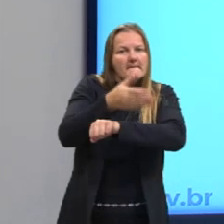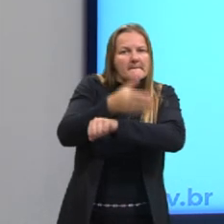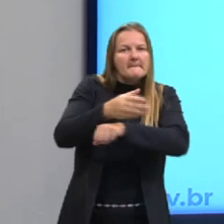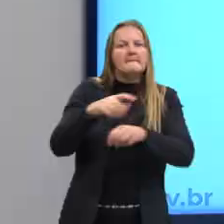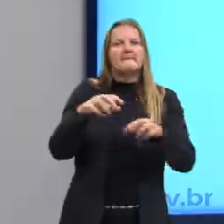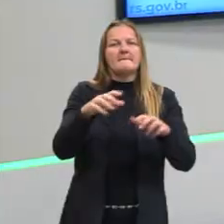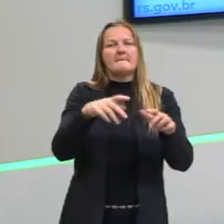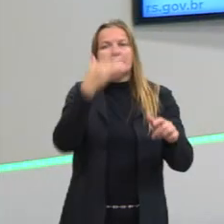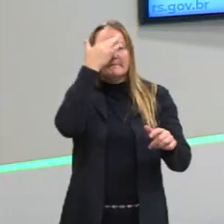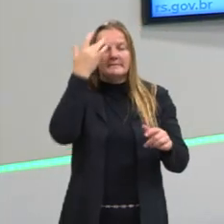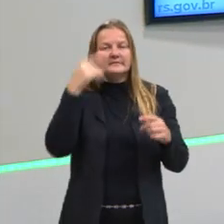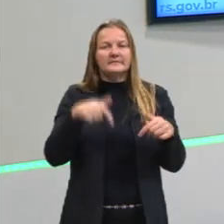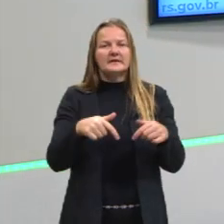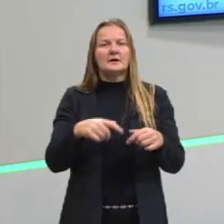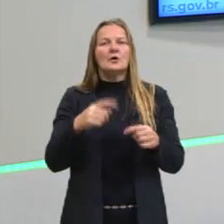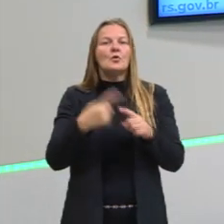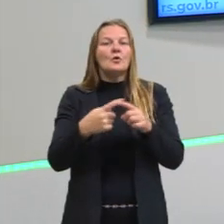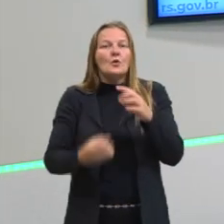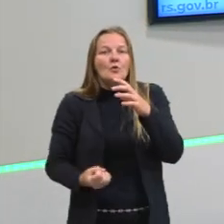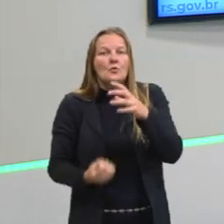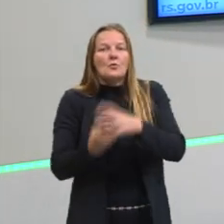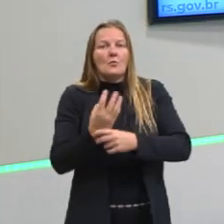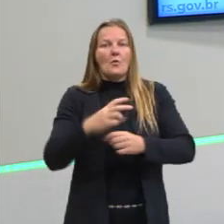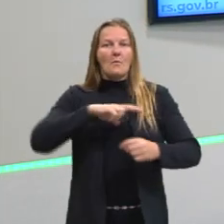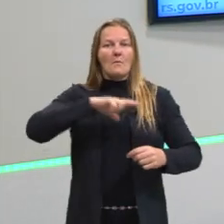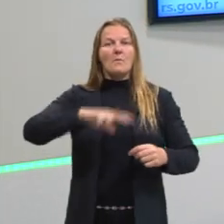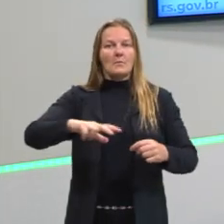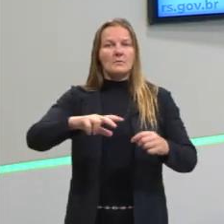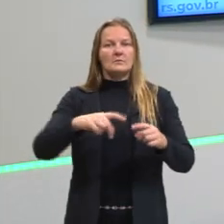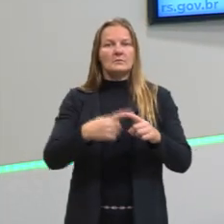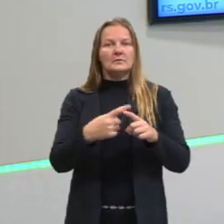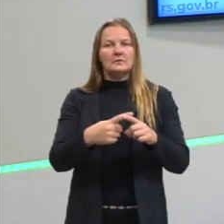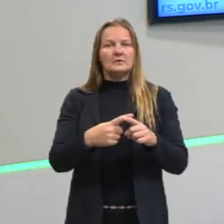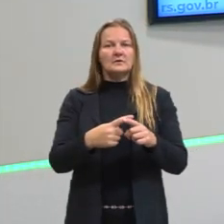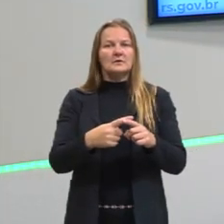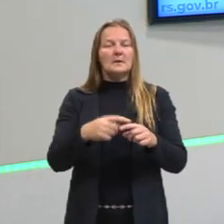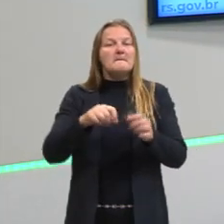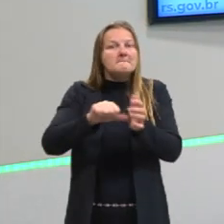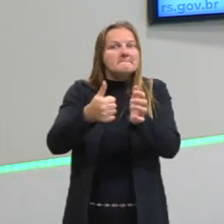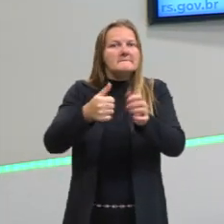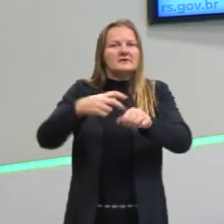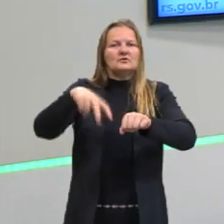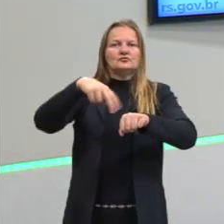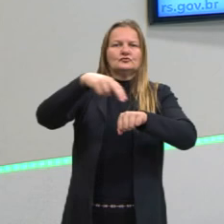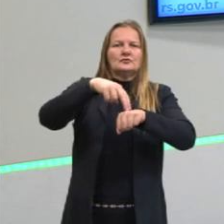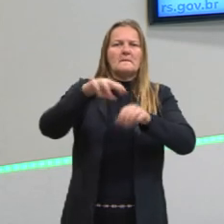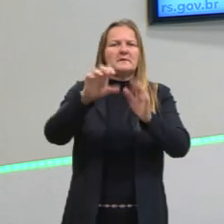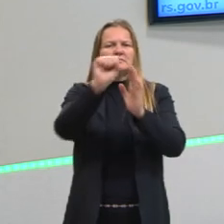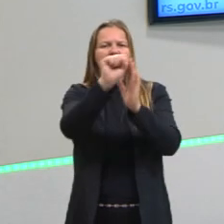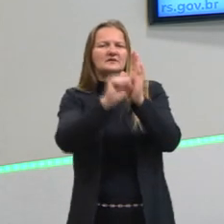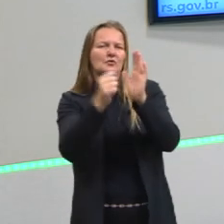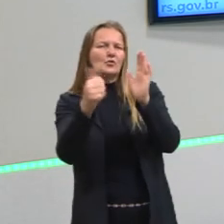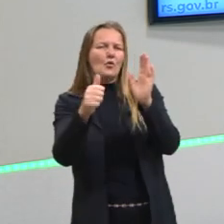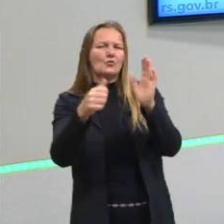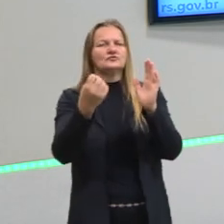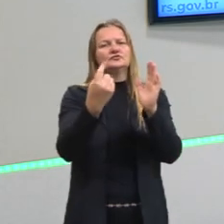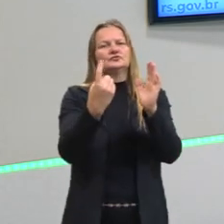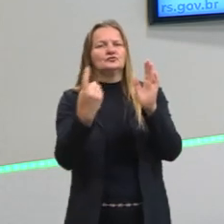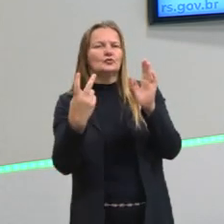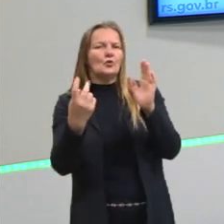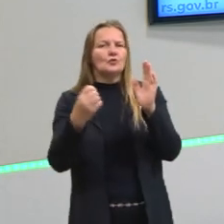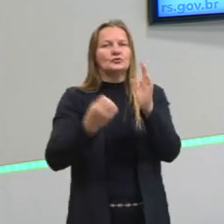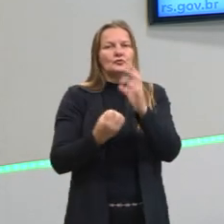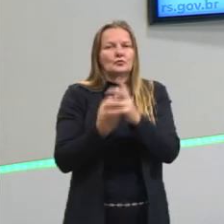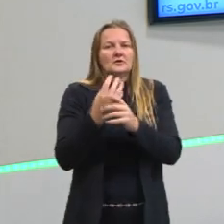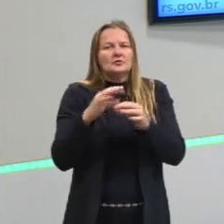para existir Portugal, Portugal foi um dos primeiros estados nacionais que surgiram ali pelo final do século XI, XII, começa